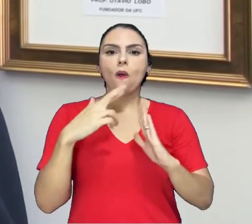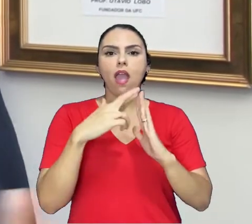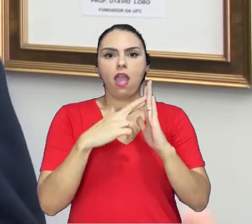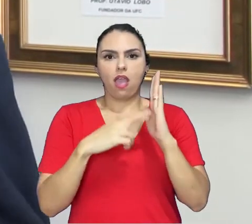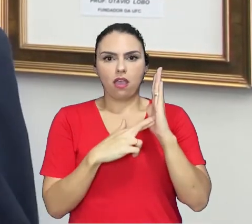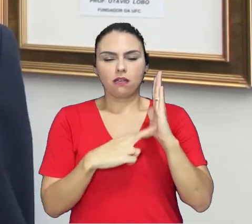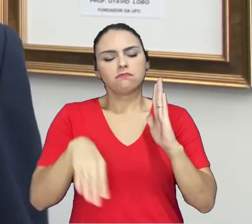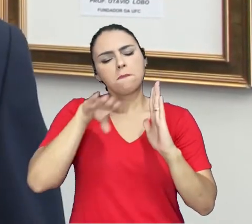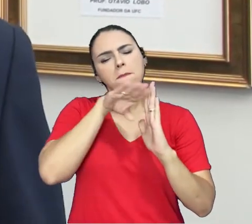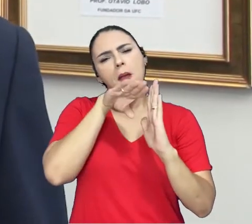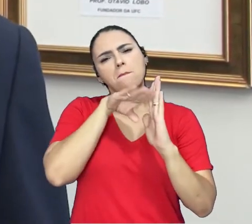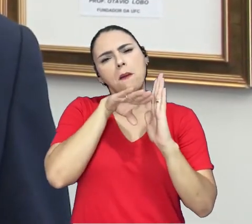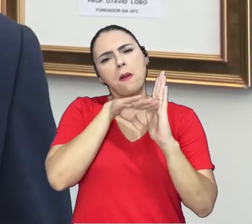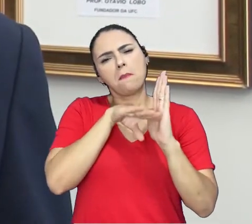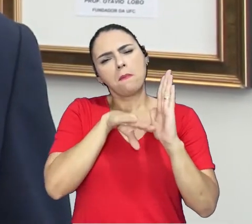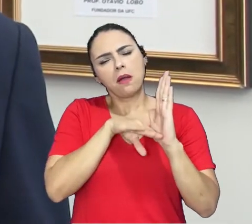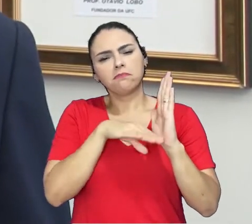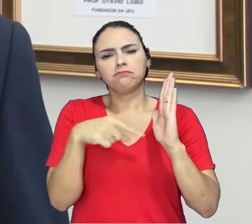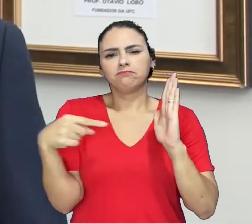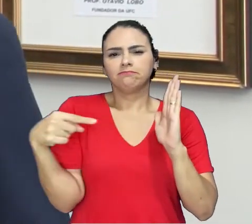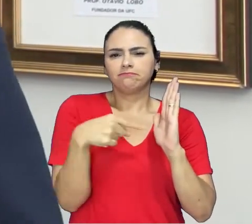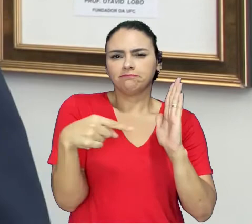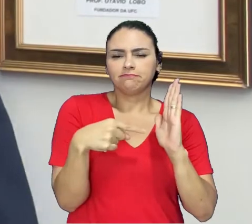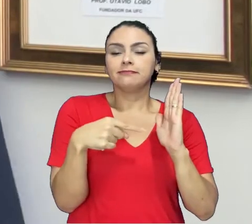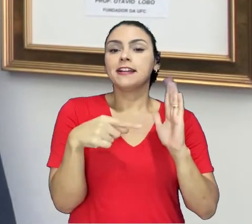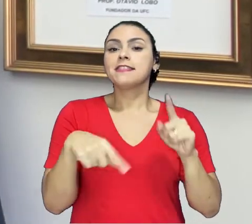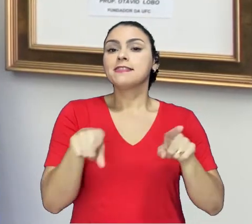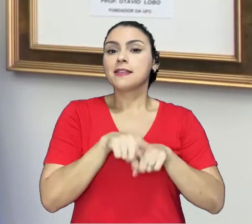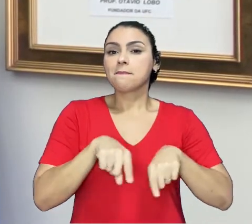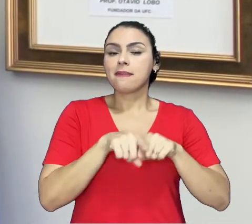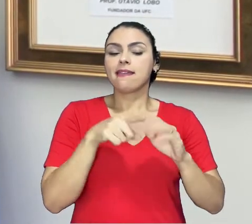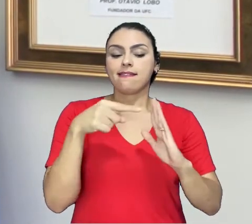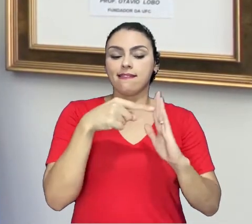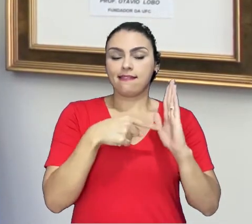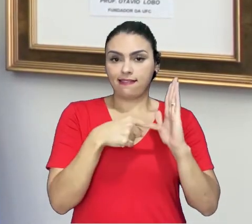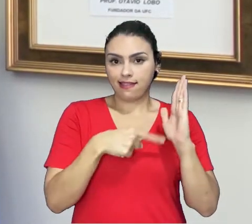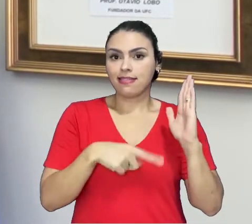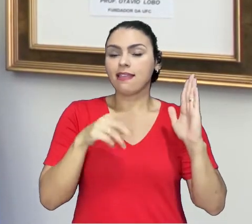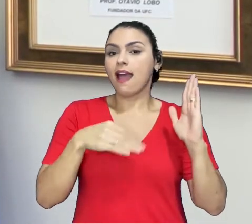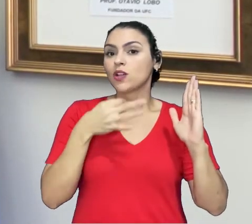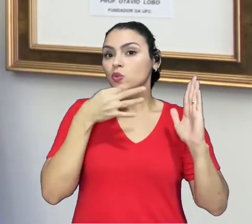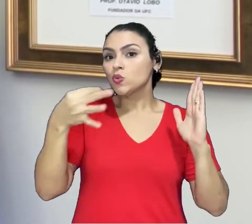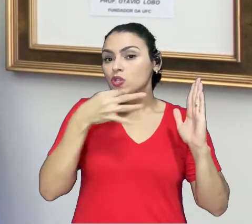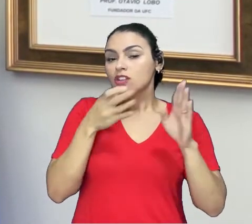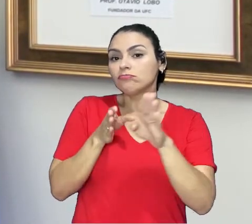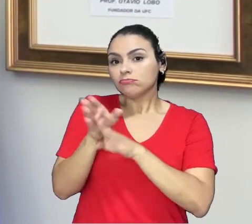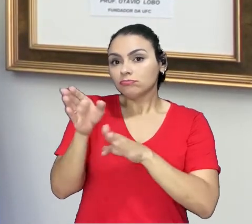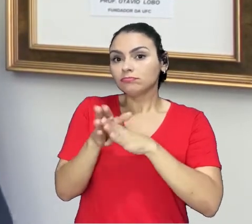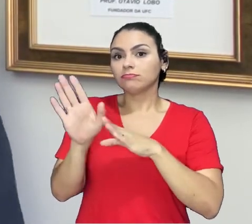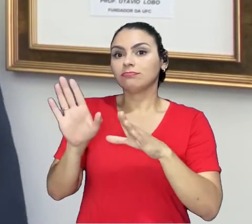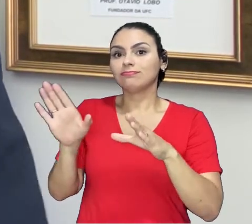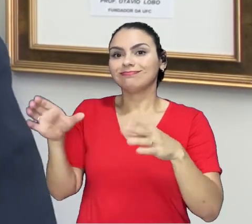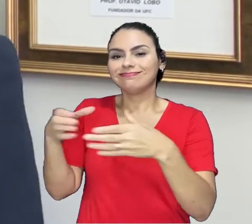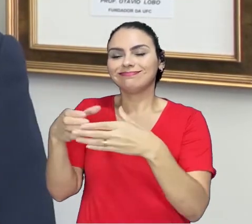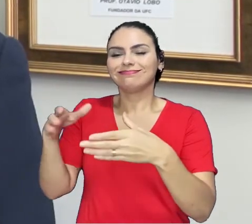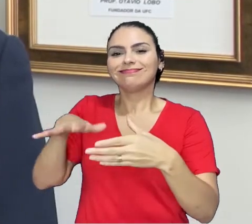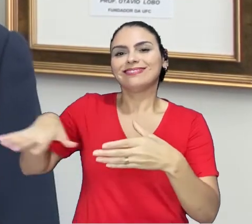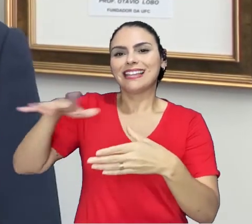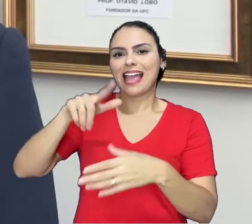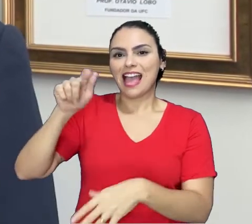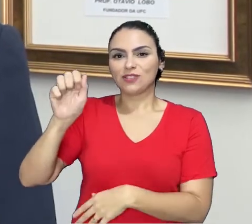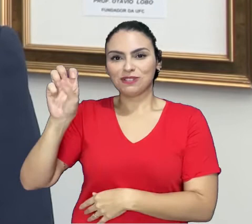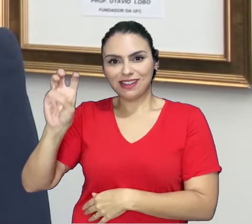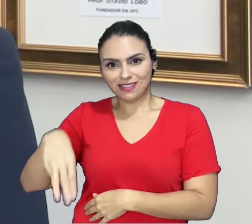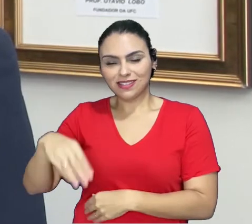protocolos de sugestão para a administração, onde